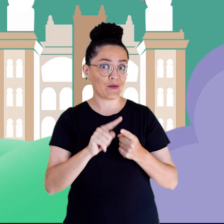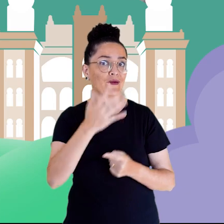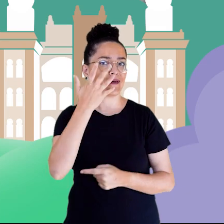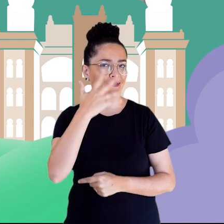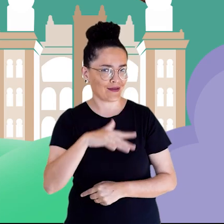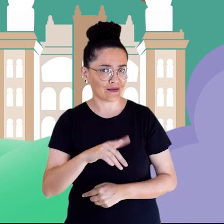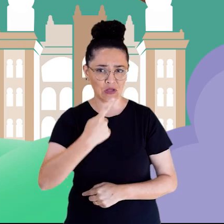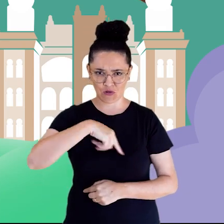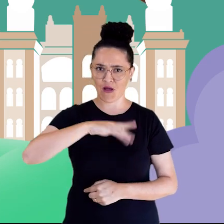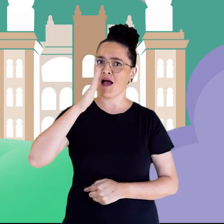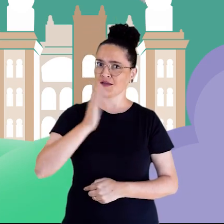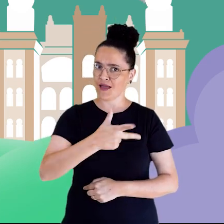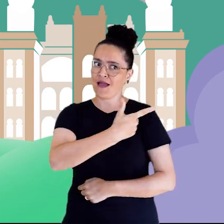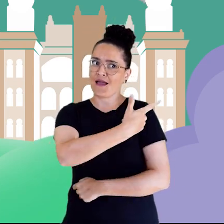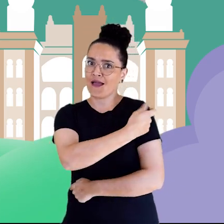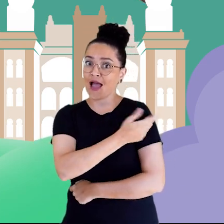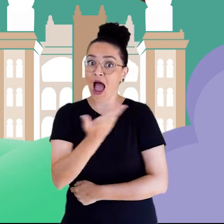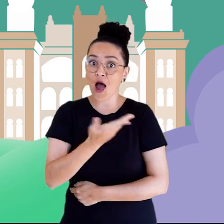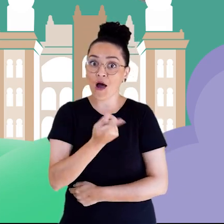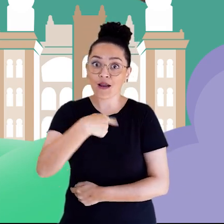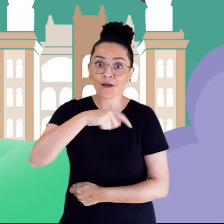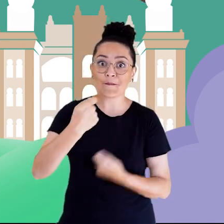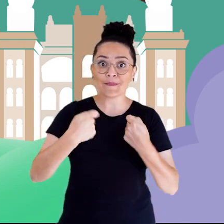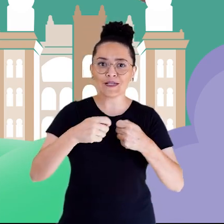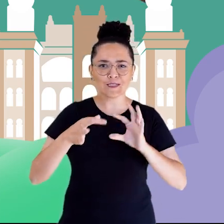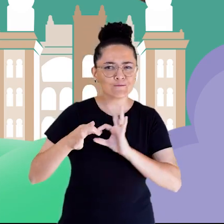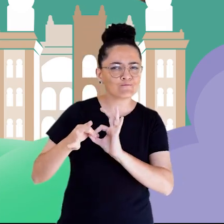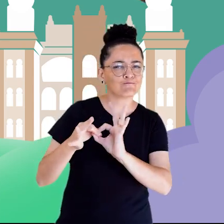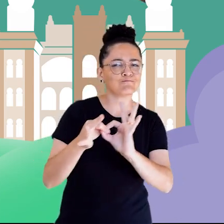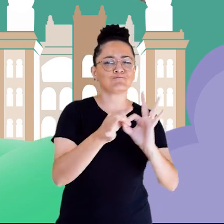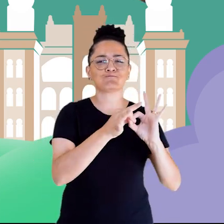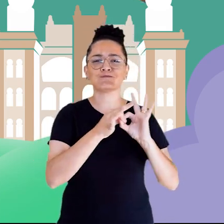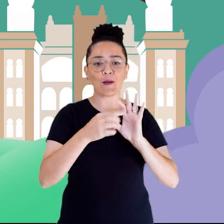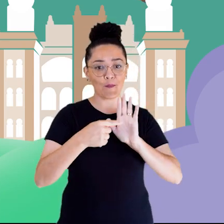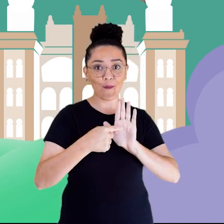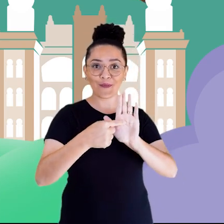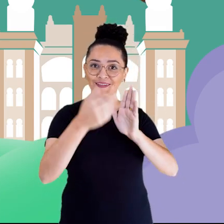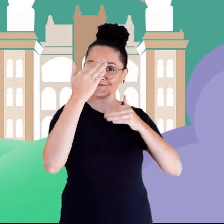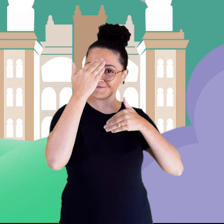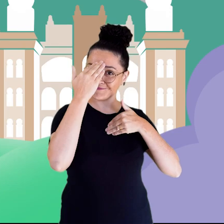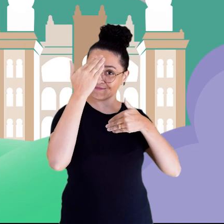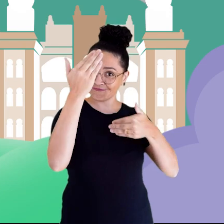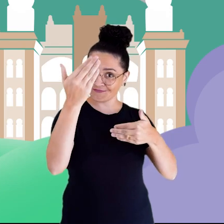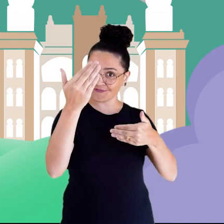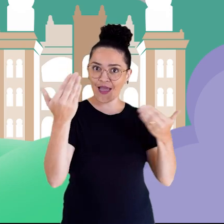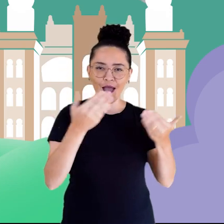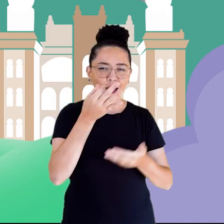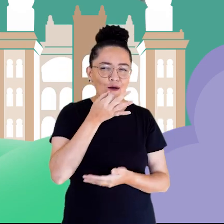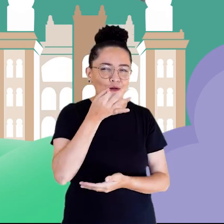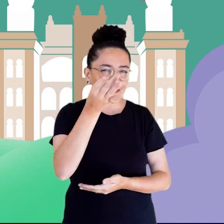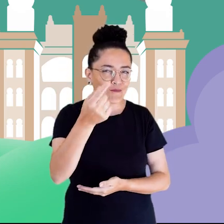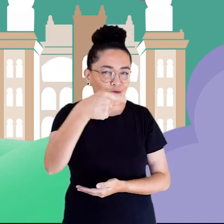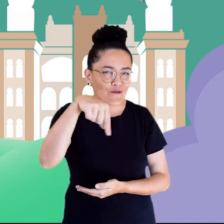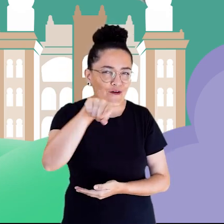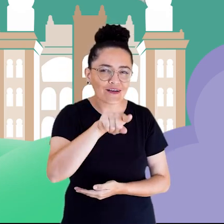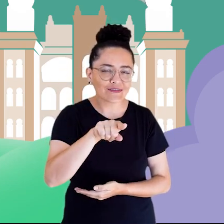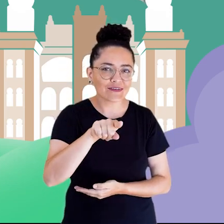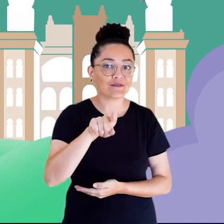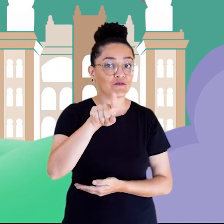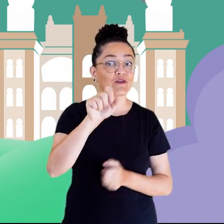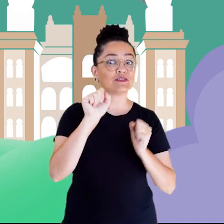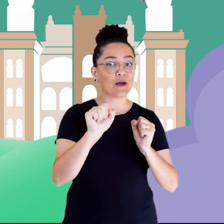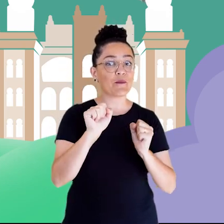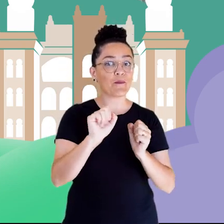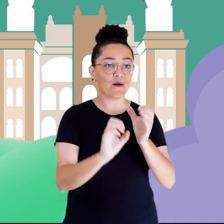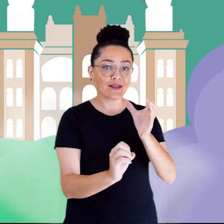vacinados, vamos agora nos unir Como prova da nossa gratidão, permita-nos uma sugestão Crie uma cirana